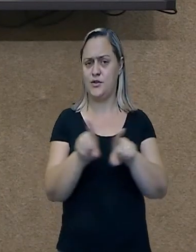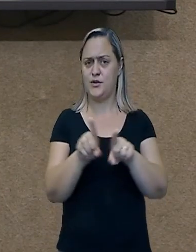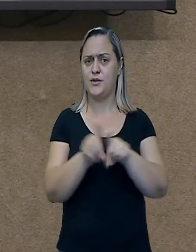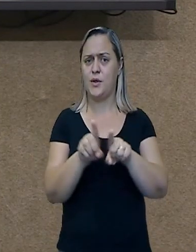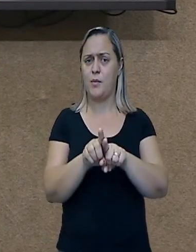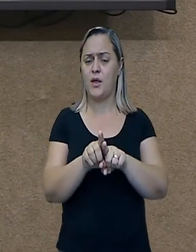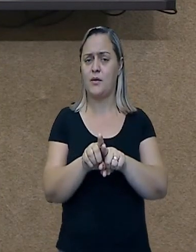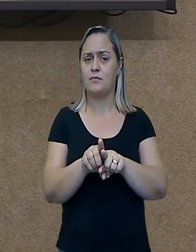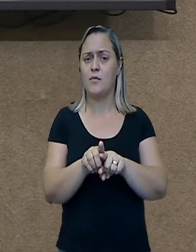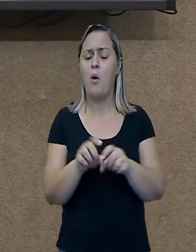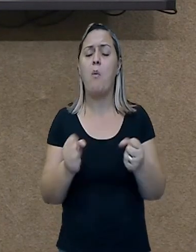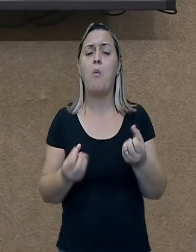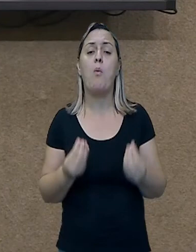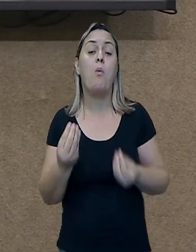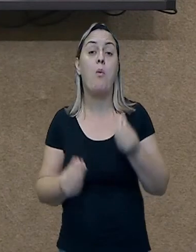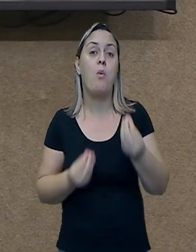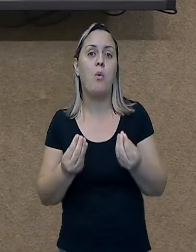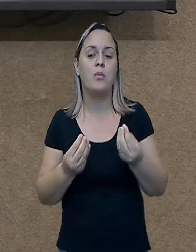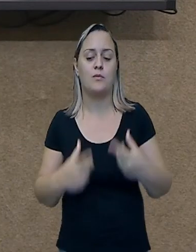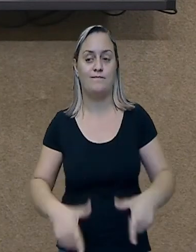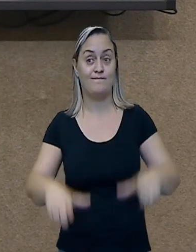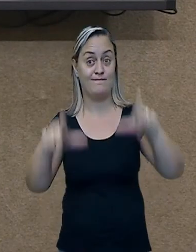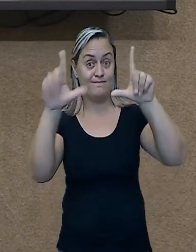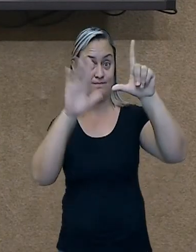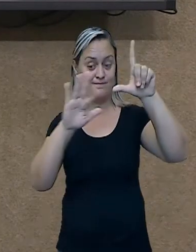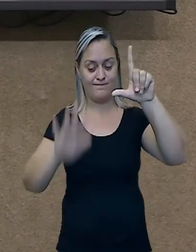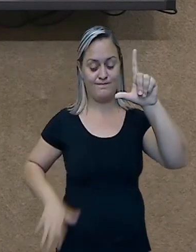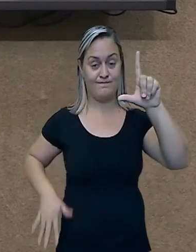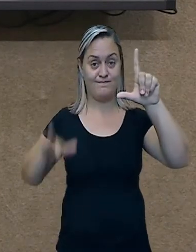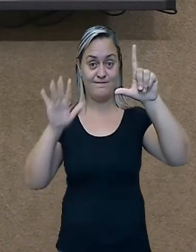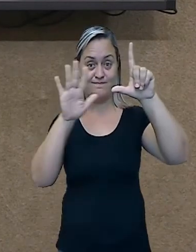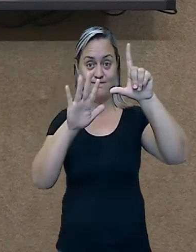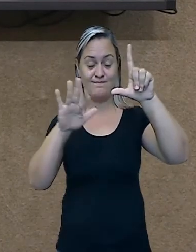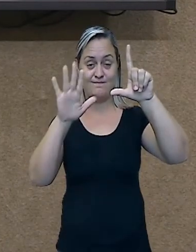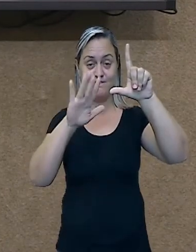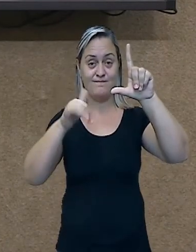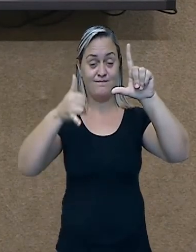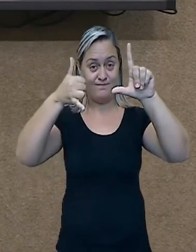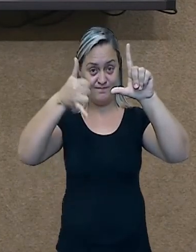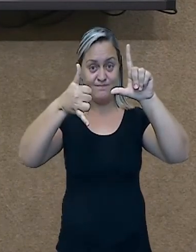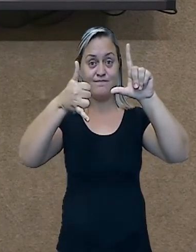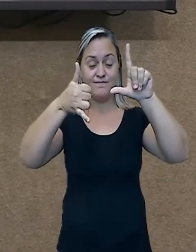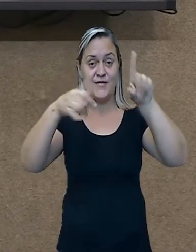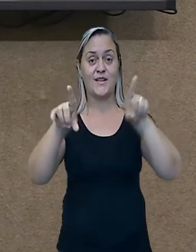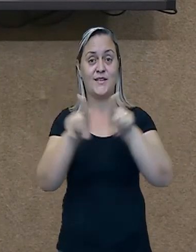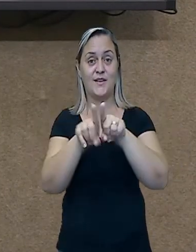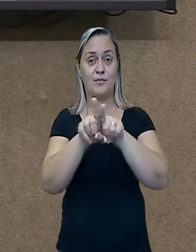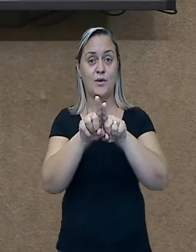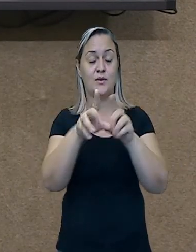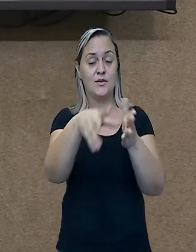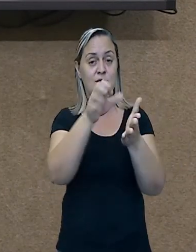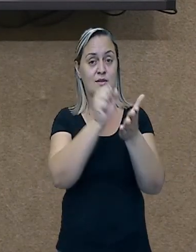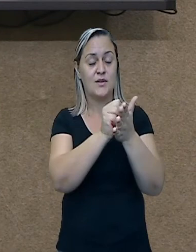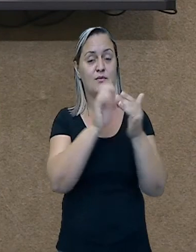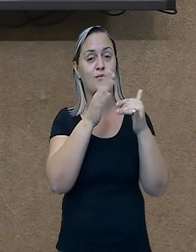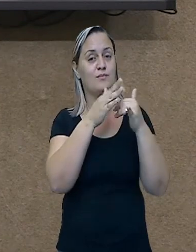aparece aqui no canto da sua tela. Se inscreva no nosso canal no YouTube e não perca essa aula e nenhuma das